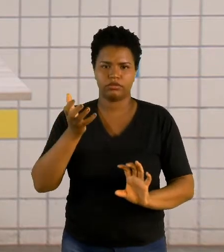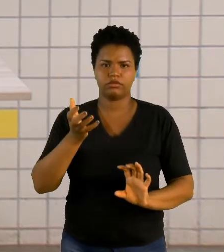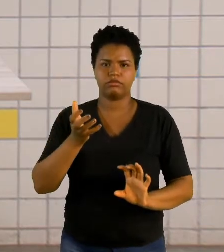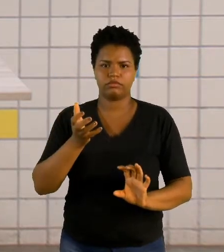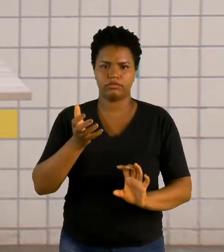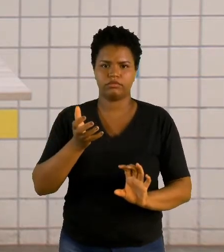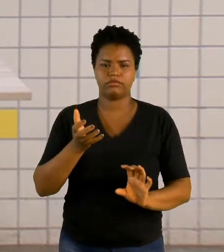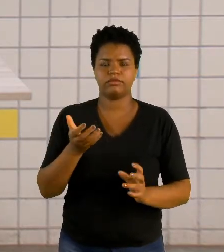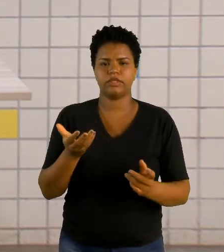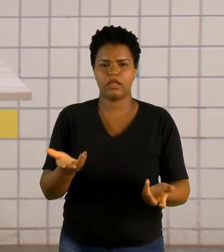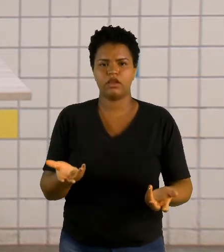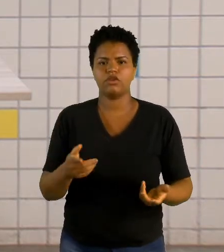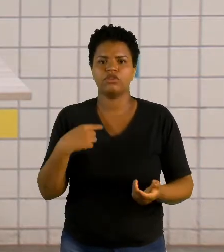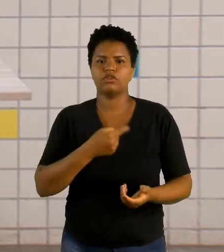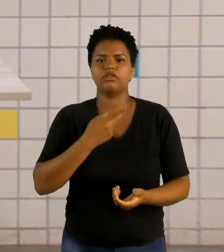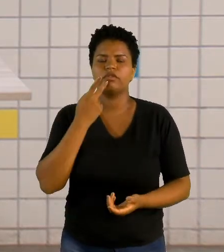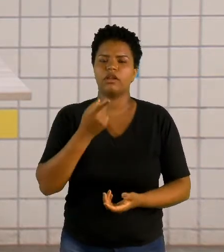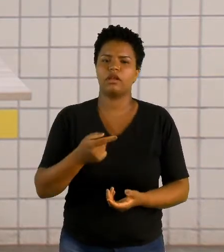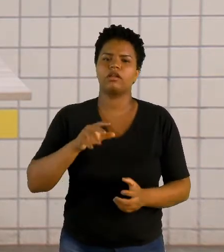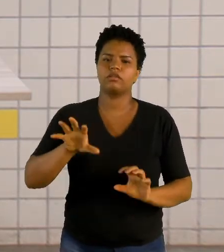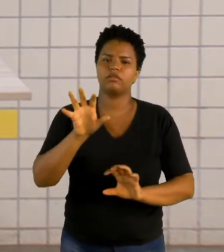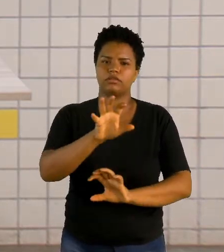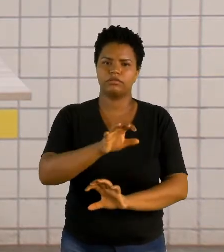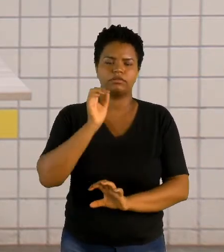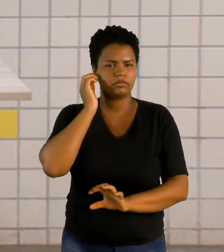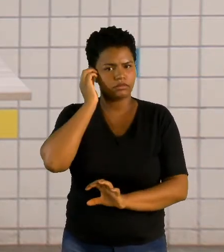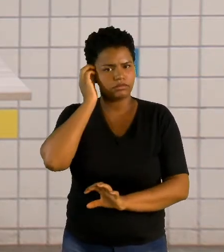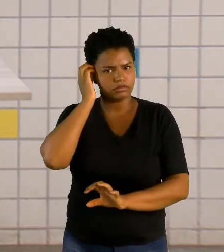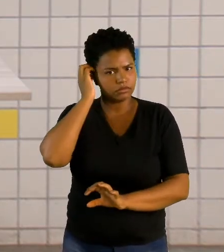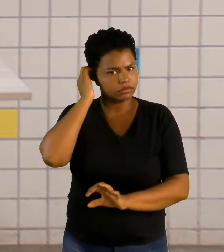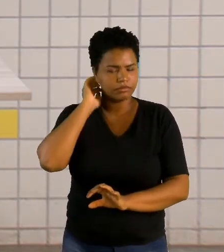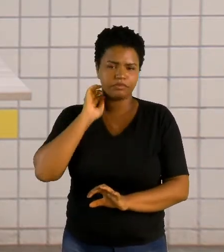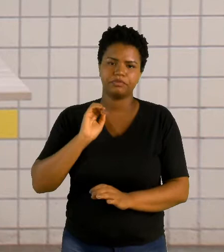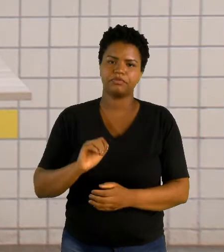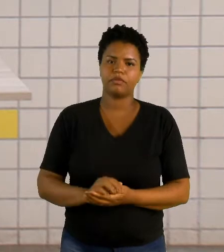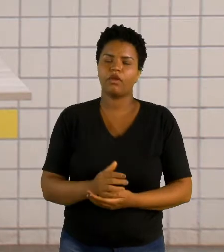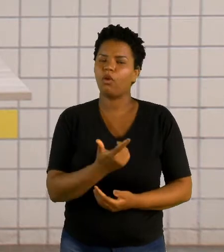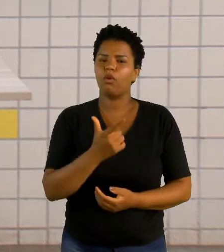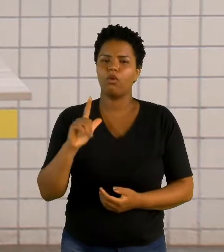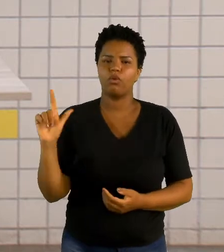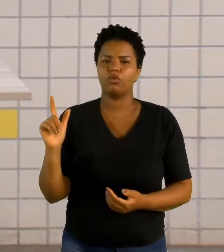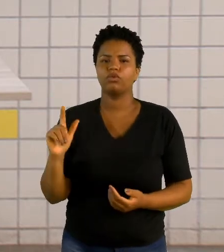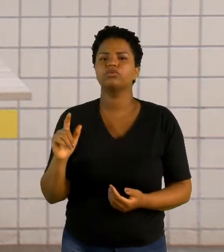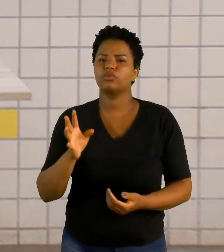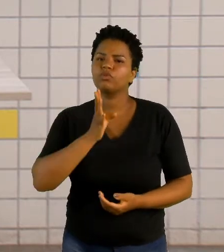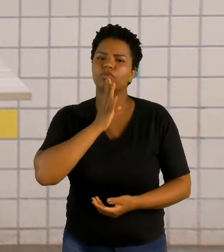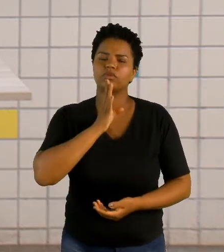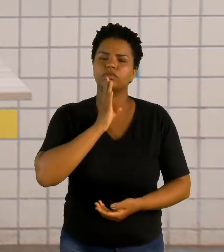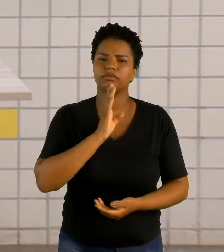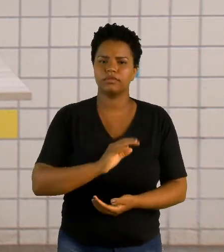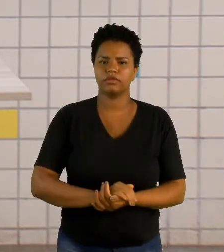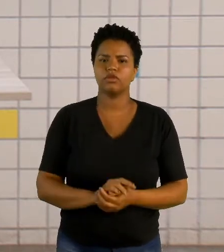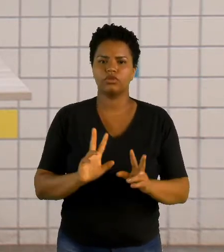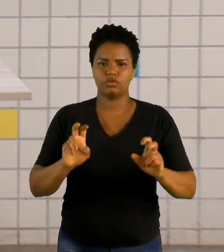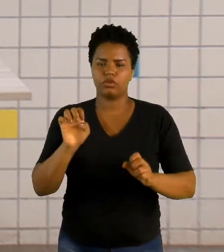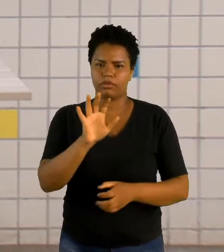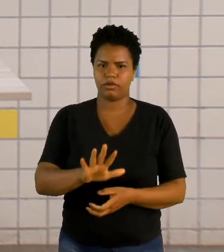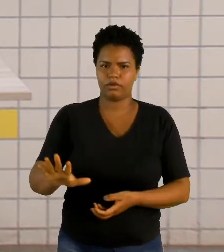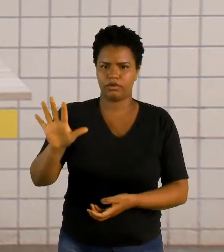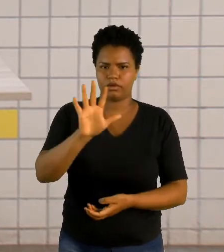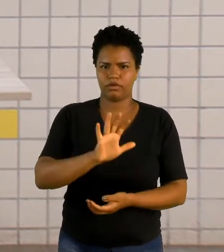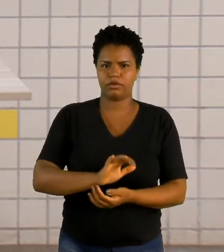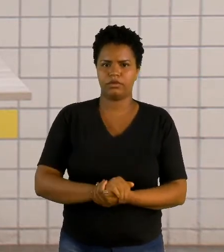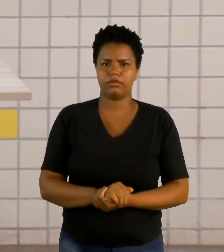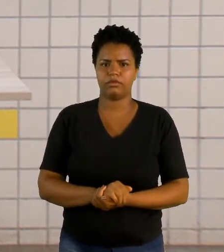nós estamos falando dessas regiões. Um outro fator conhecidíssimo sobre a Europa é